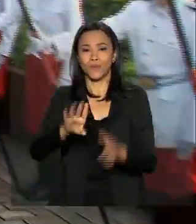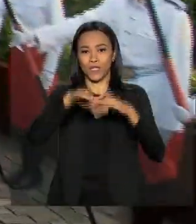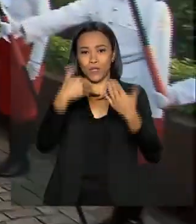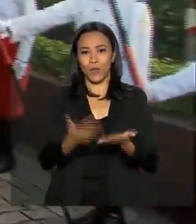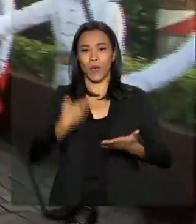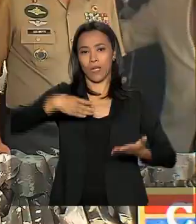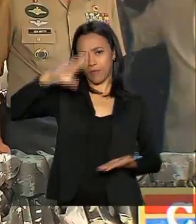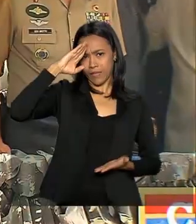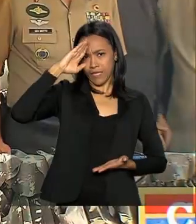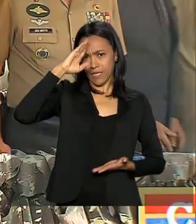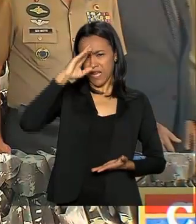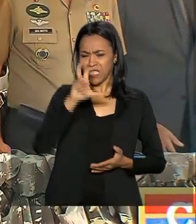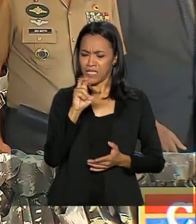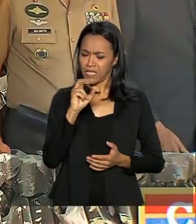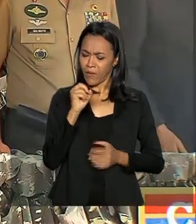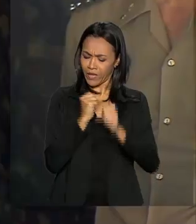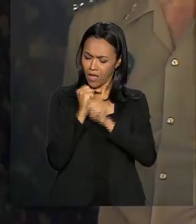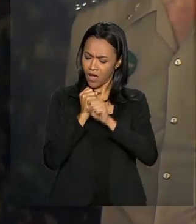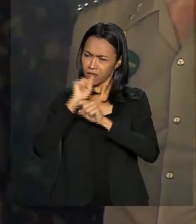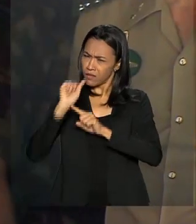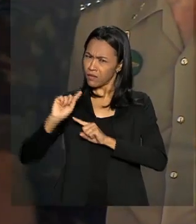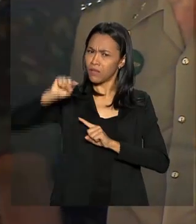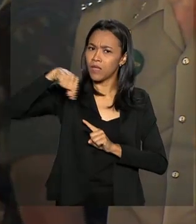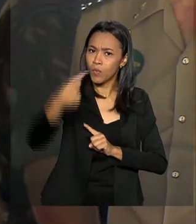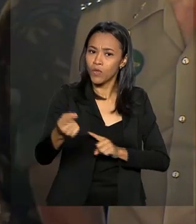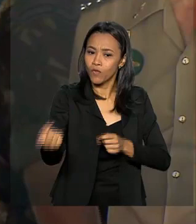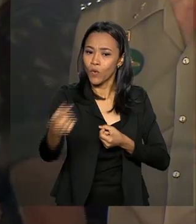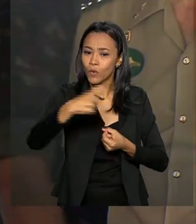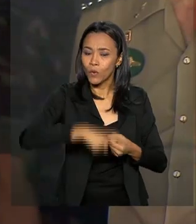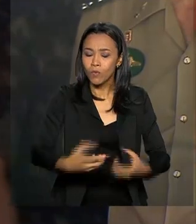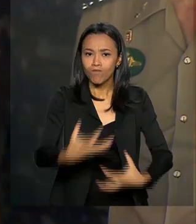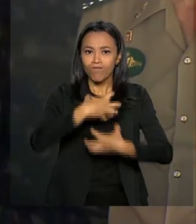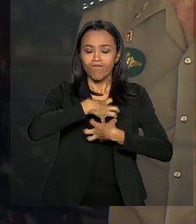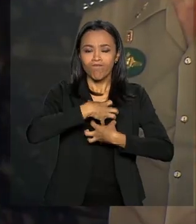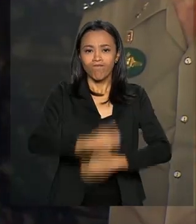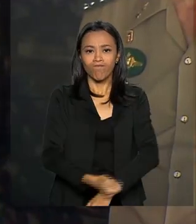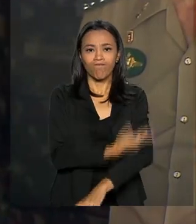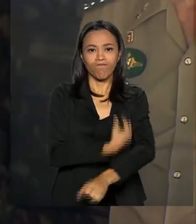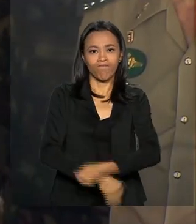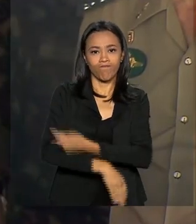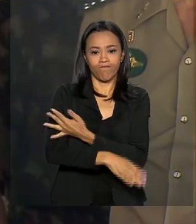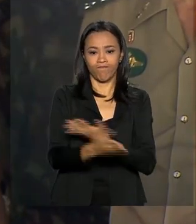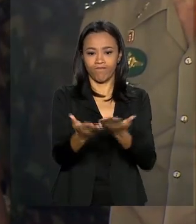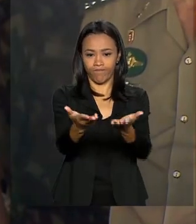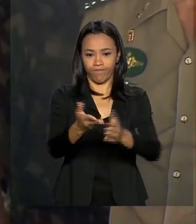50 anos depois, de volta ao local, a emoção ficou evidente.